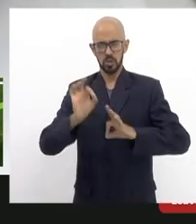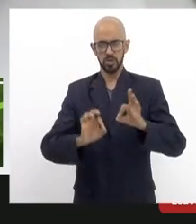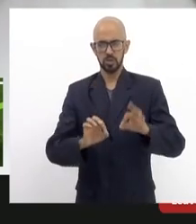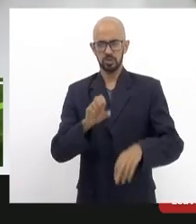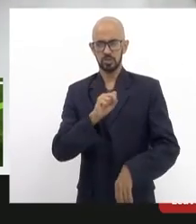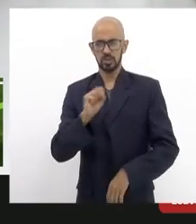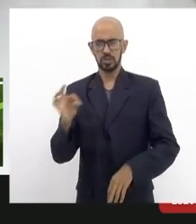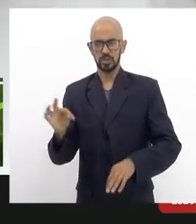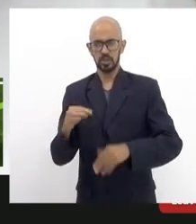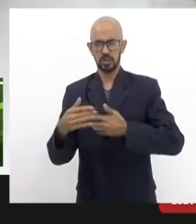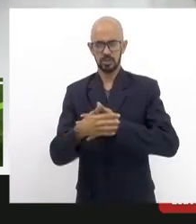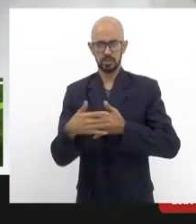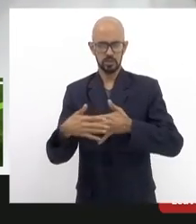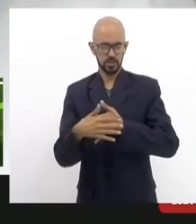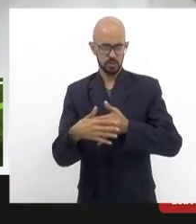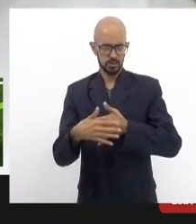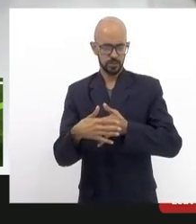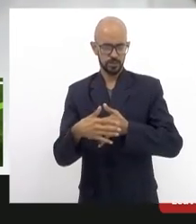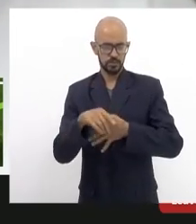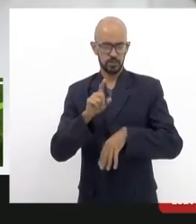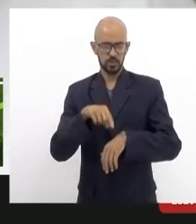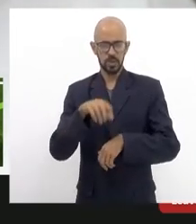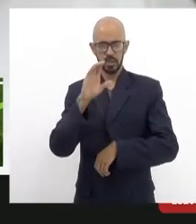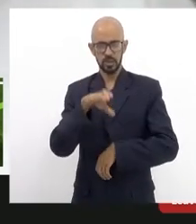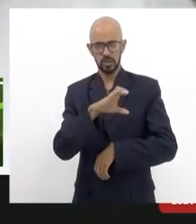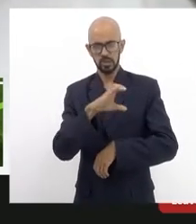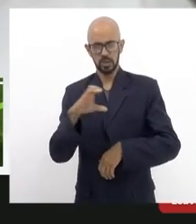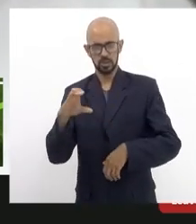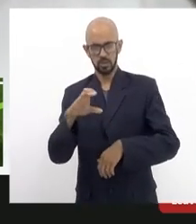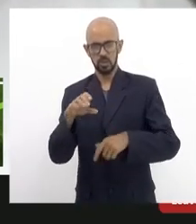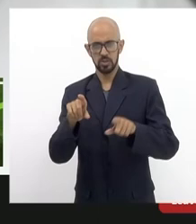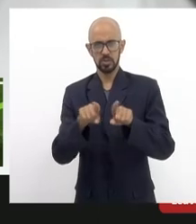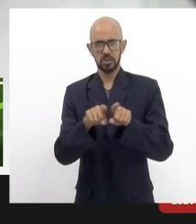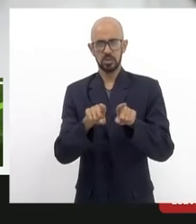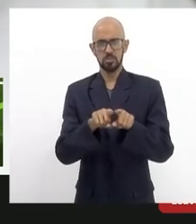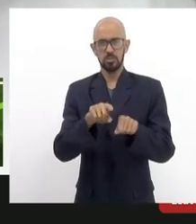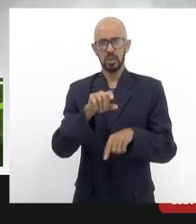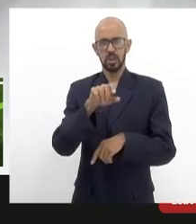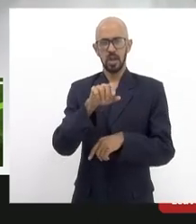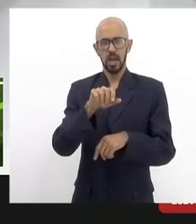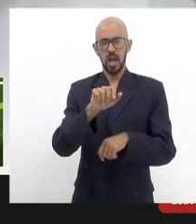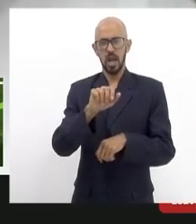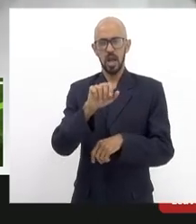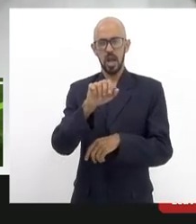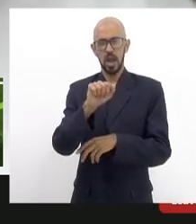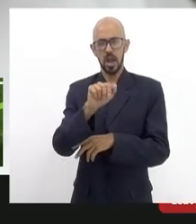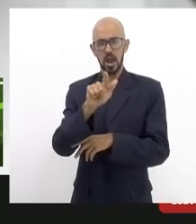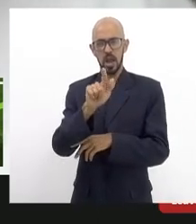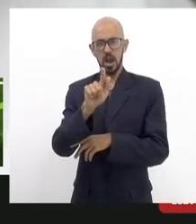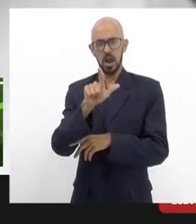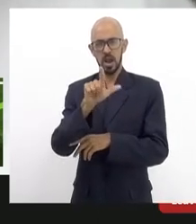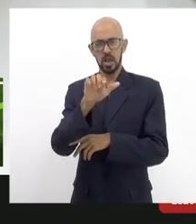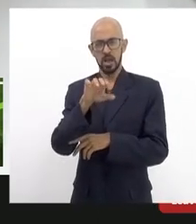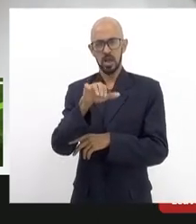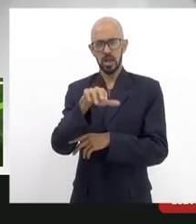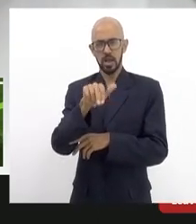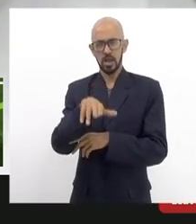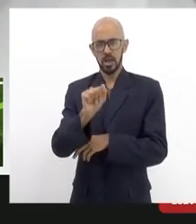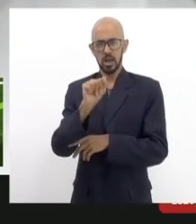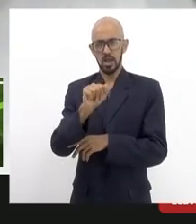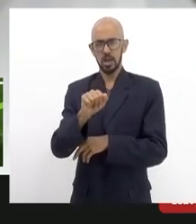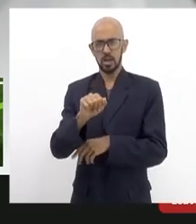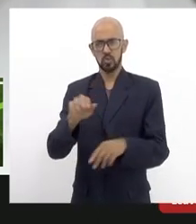Tereza né desde a igreja católica a igreja americana os budistas e as